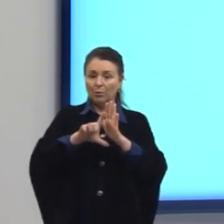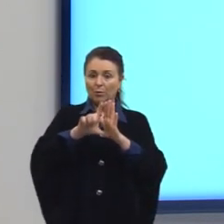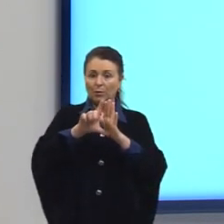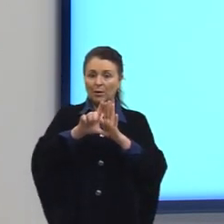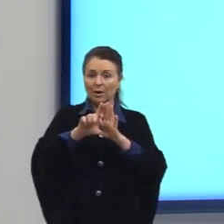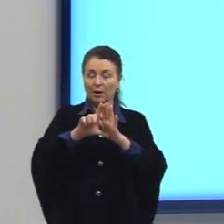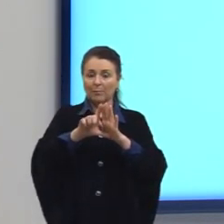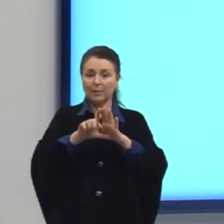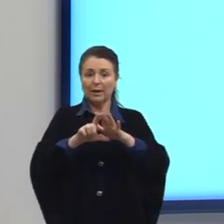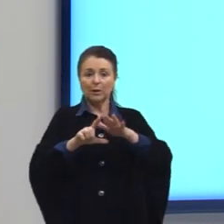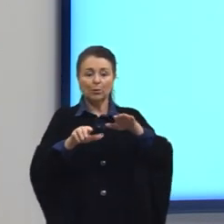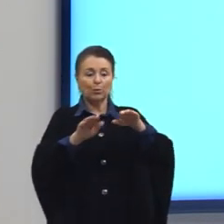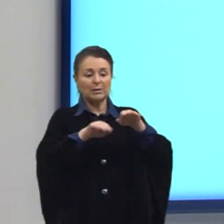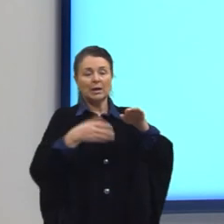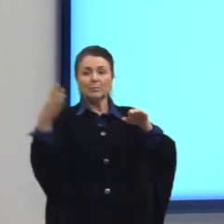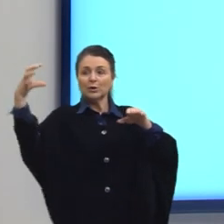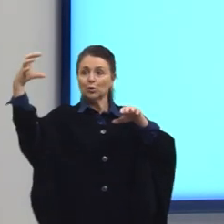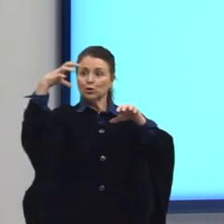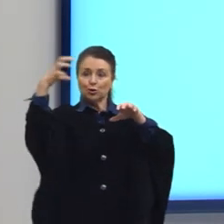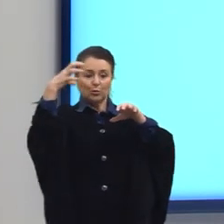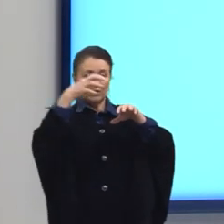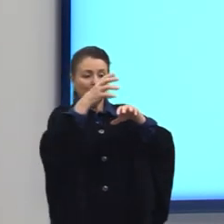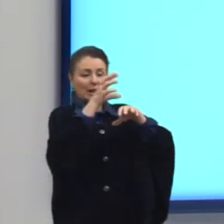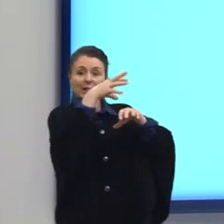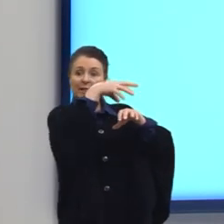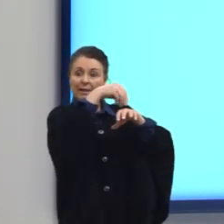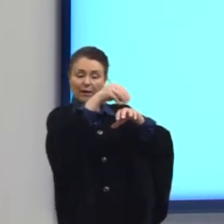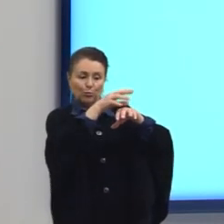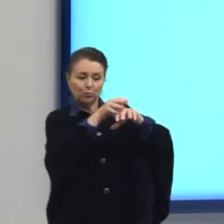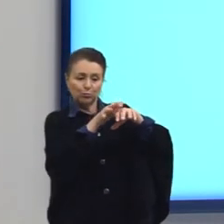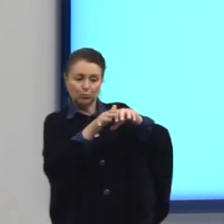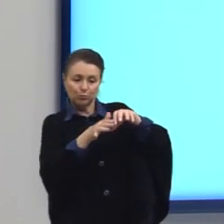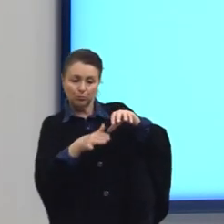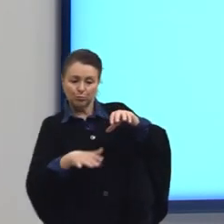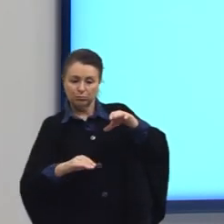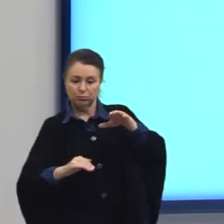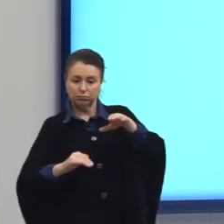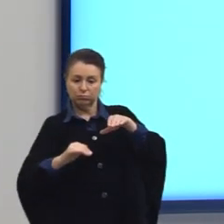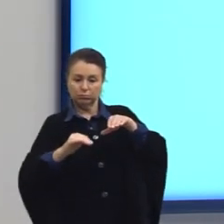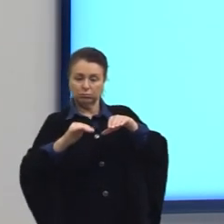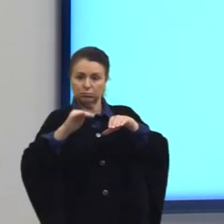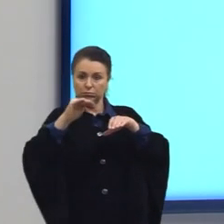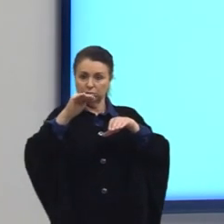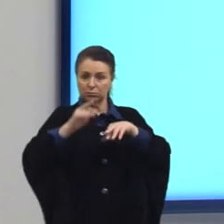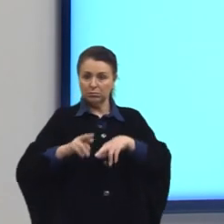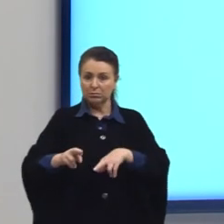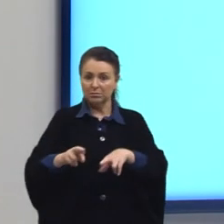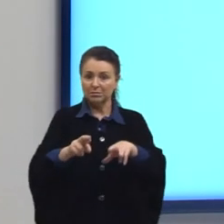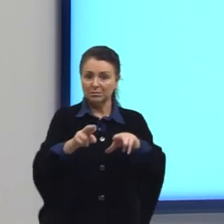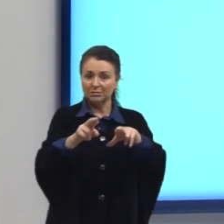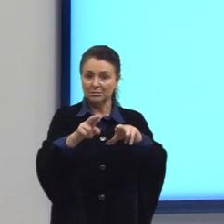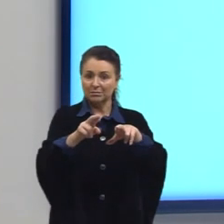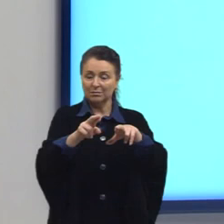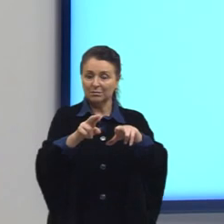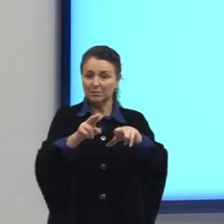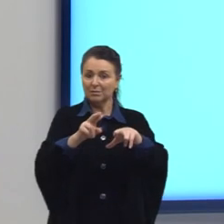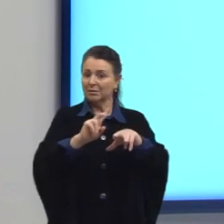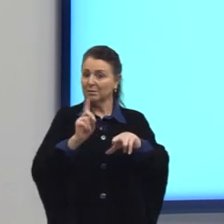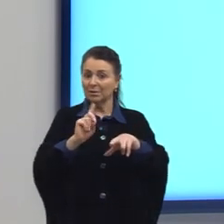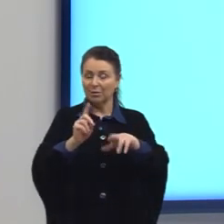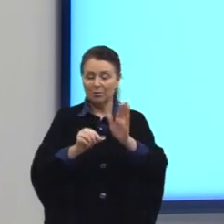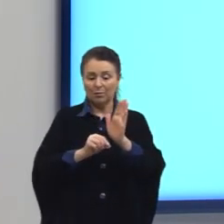assoreamento dos rios? Então, também, essa questão está deslocada. Não vai aumentar porque é o